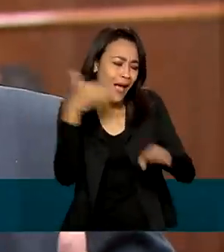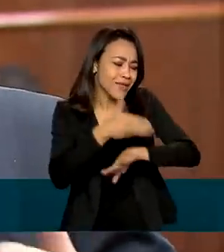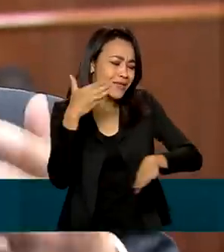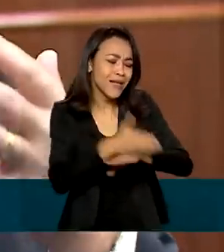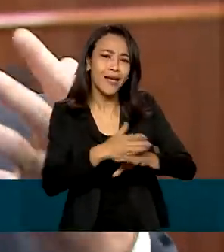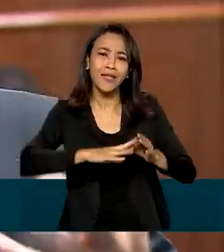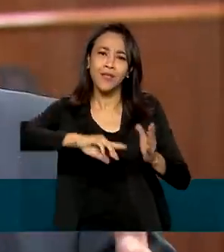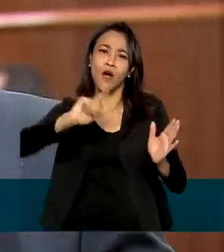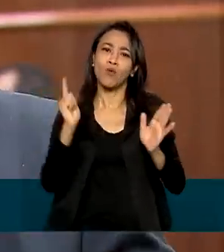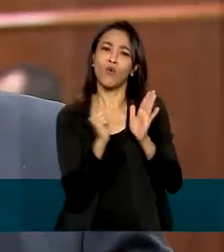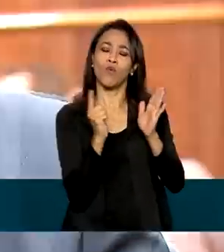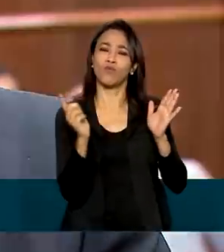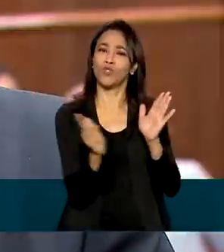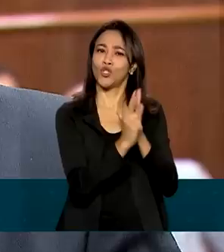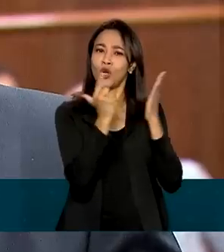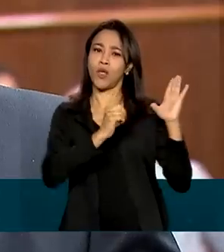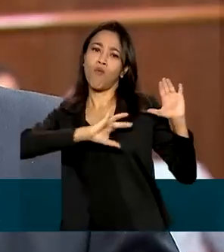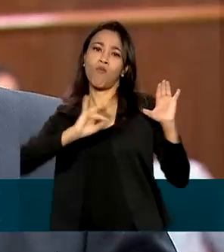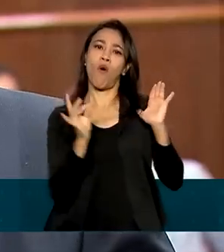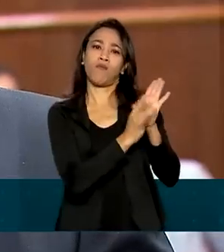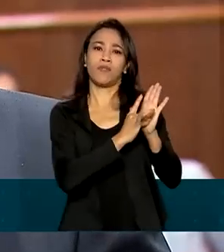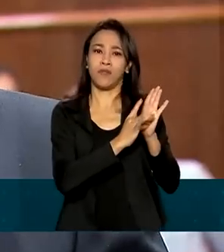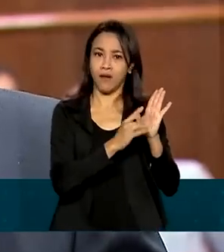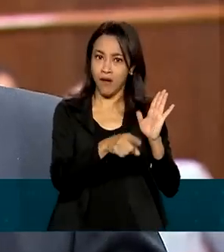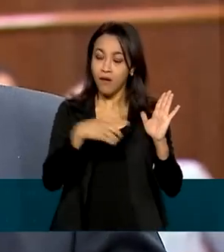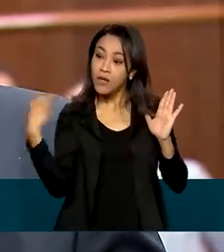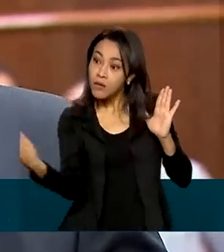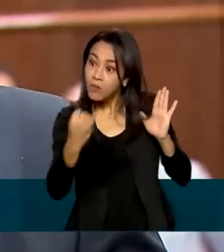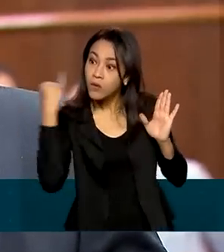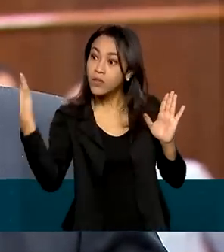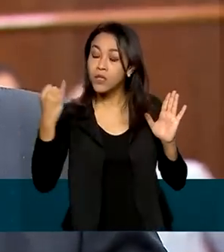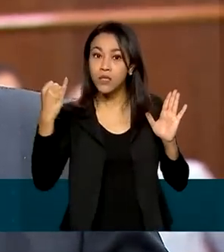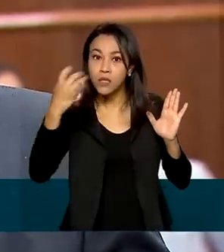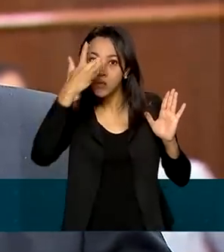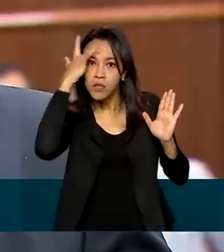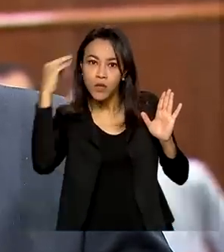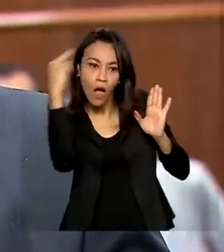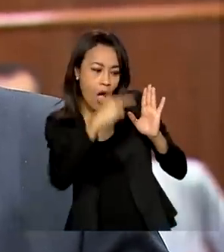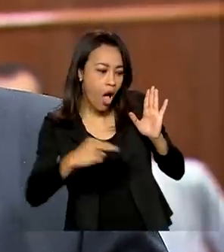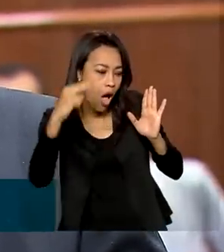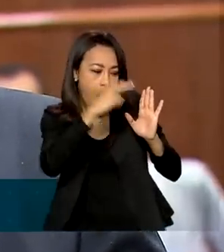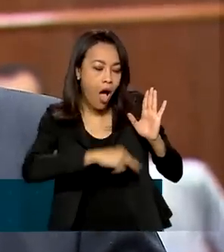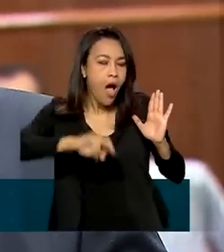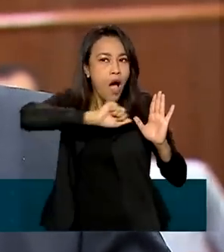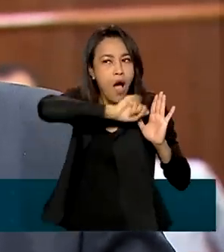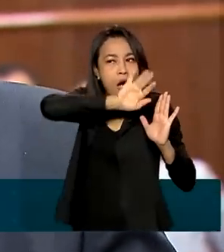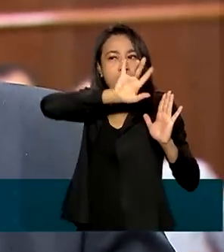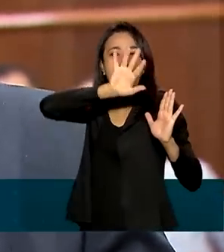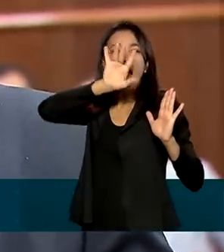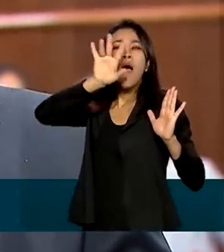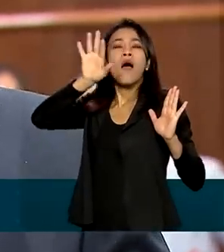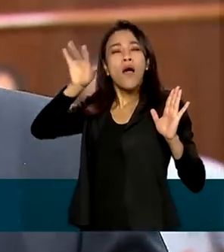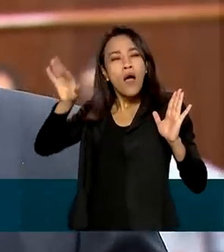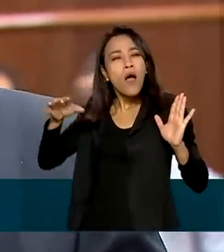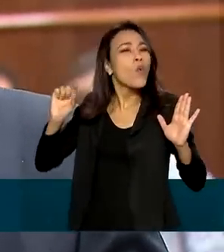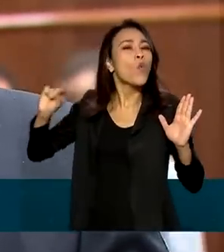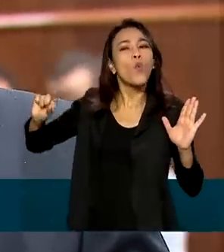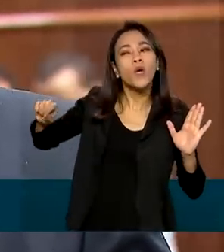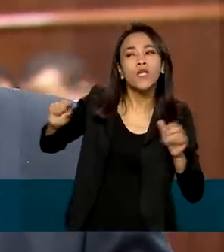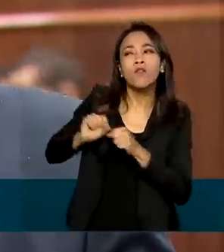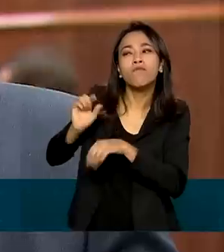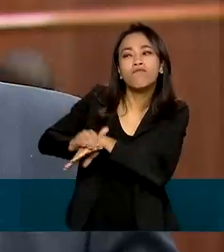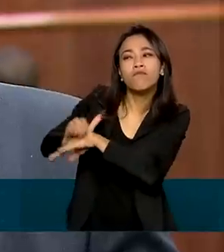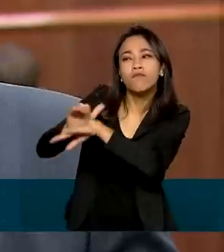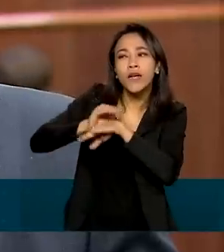Oficial da União através da internet. A importância para a população é a transparência das informações da atuação dos entes